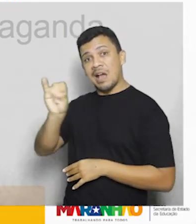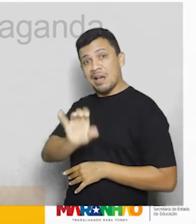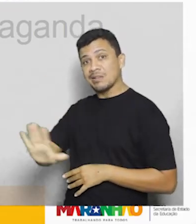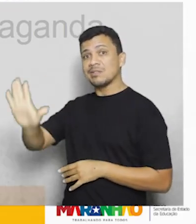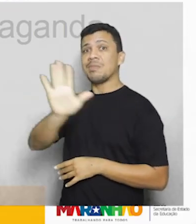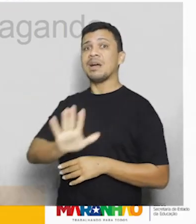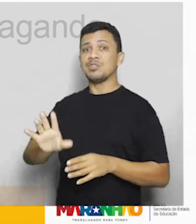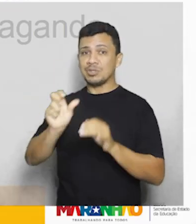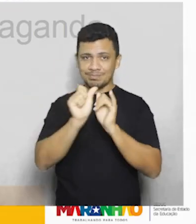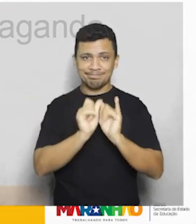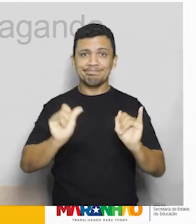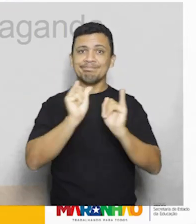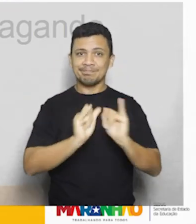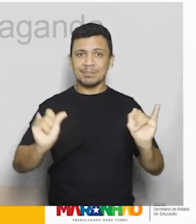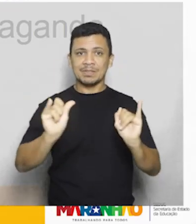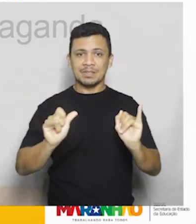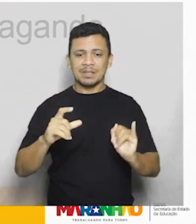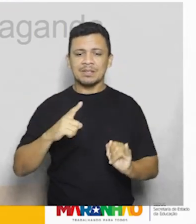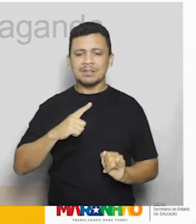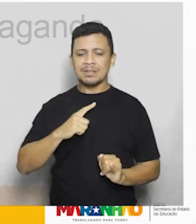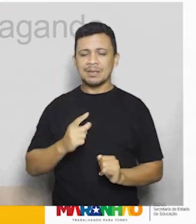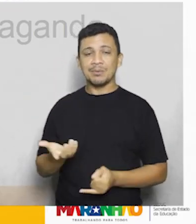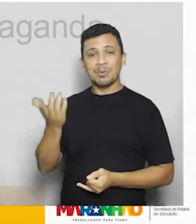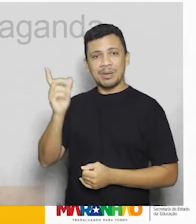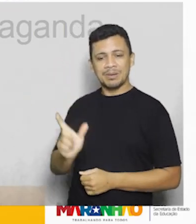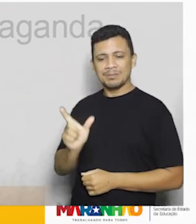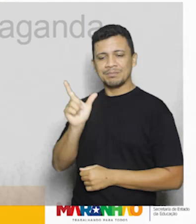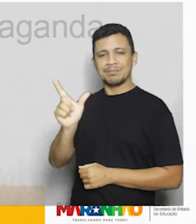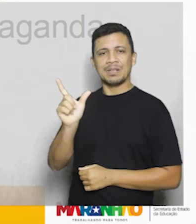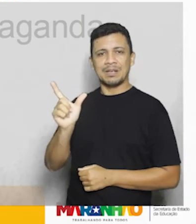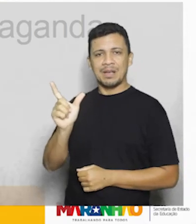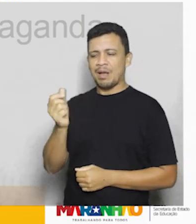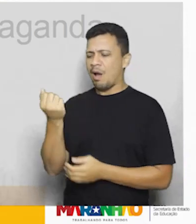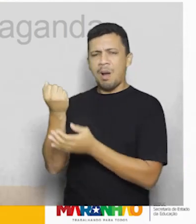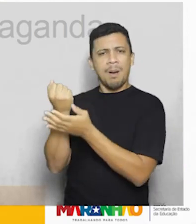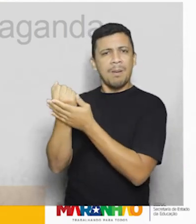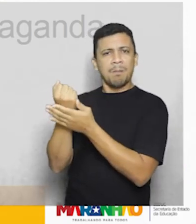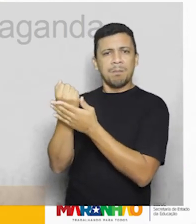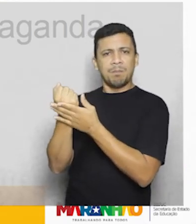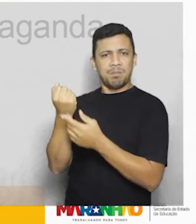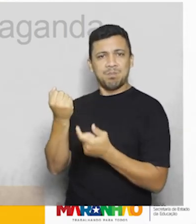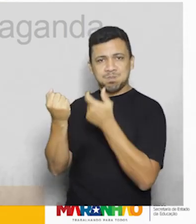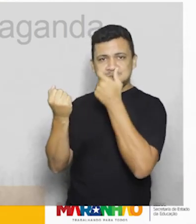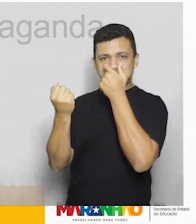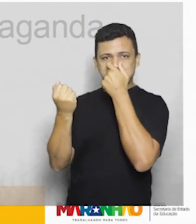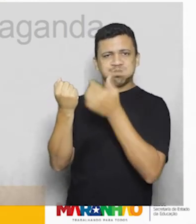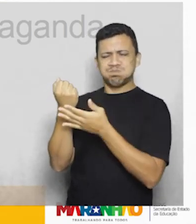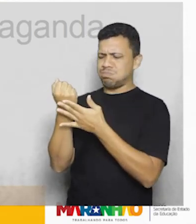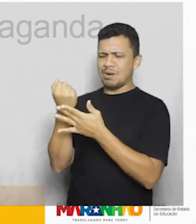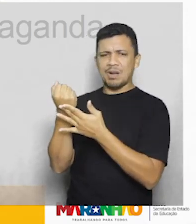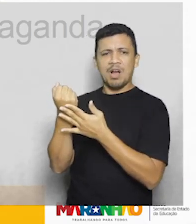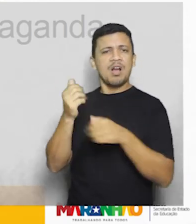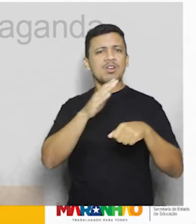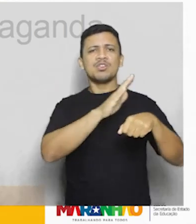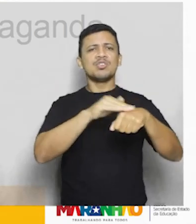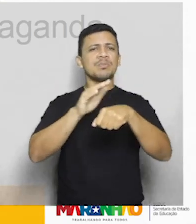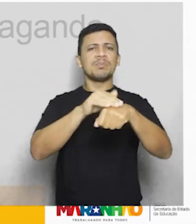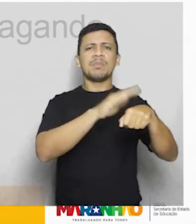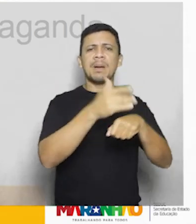publicitário, a expressão enchemoles la mano convoca o leitor para